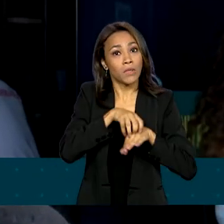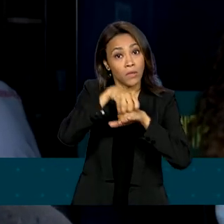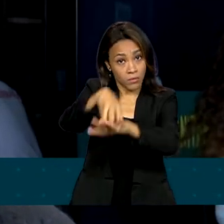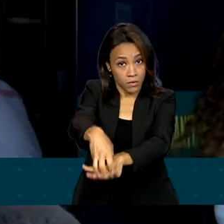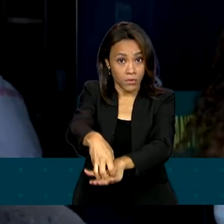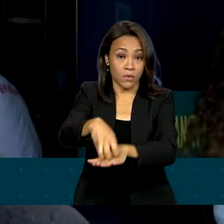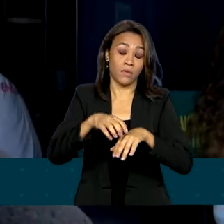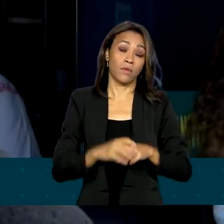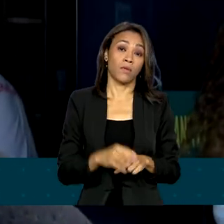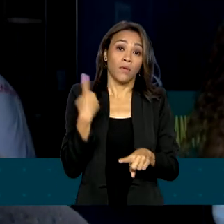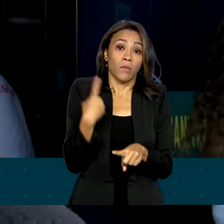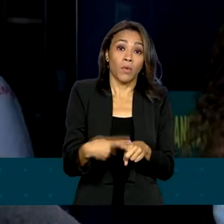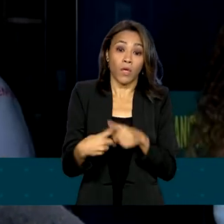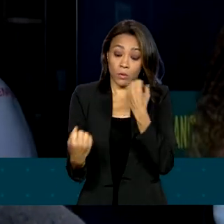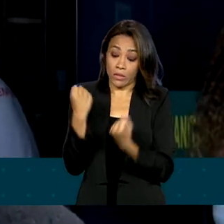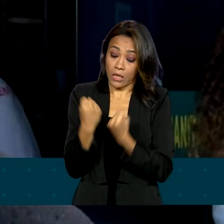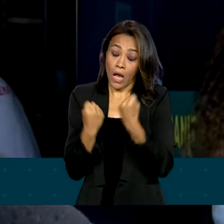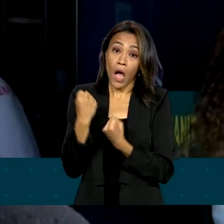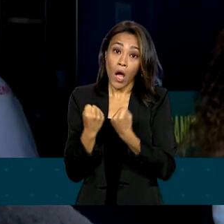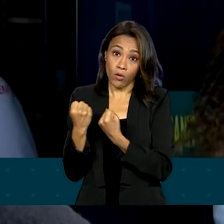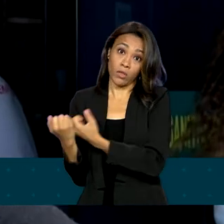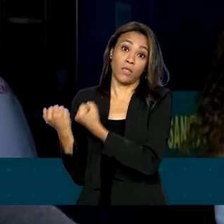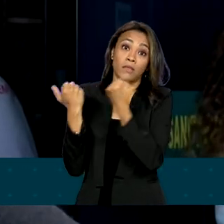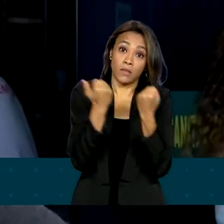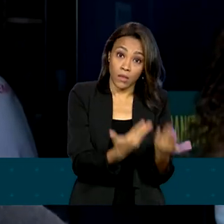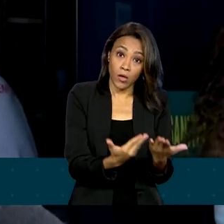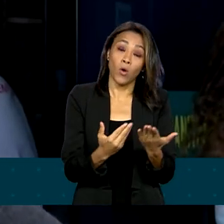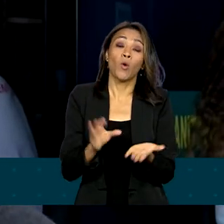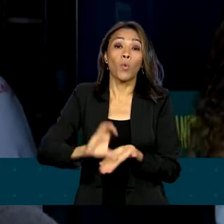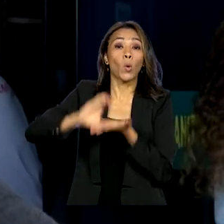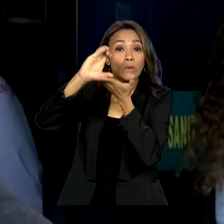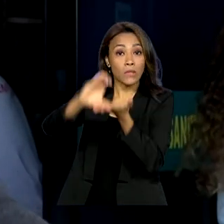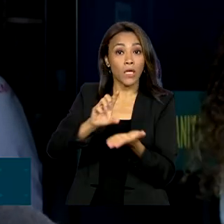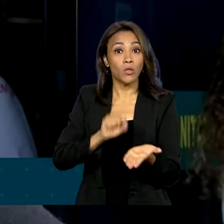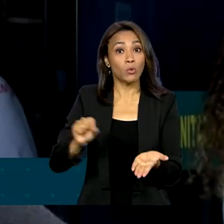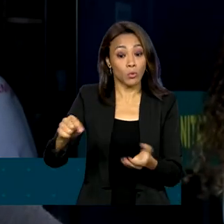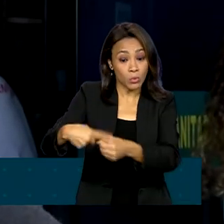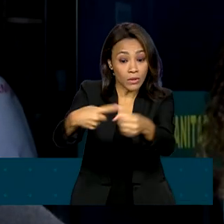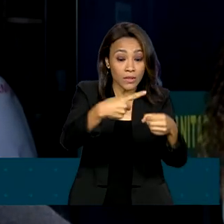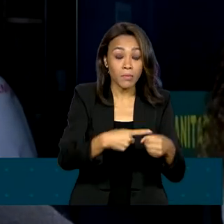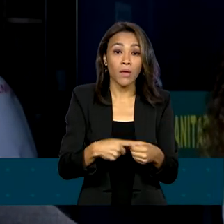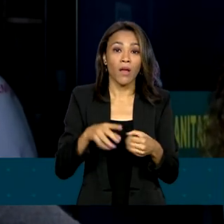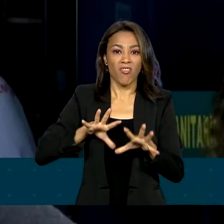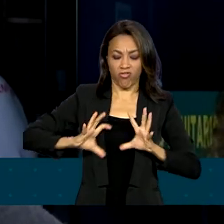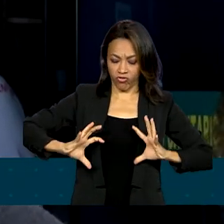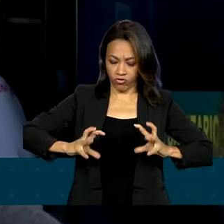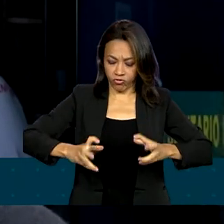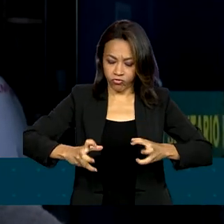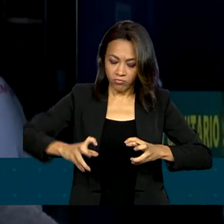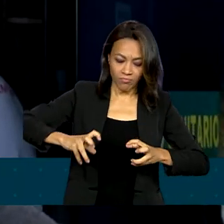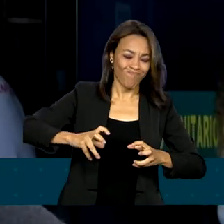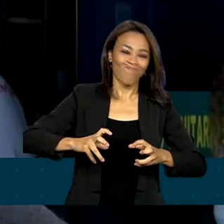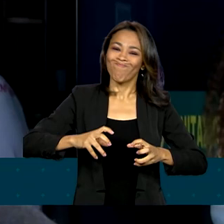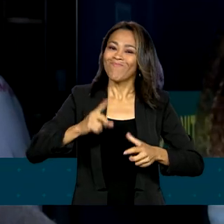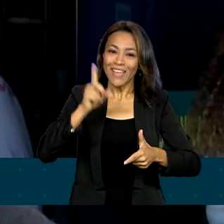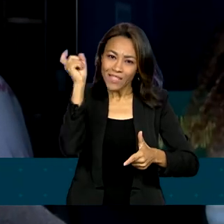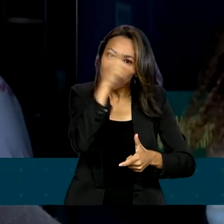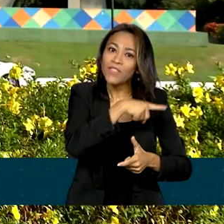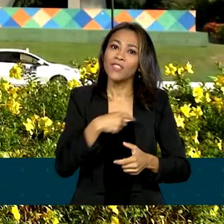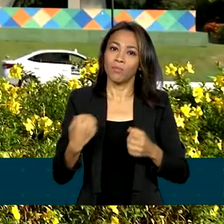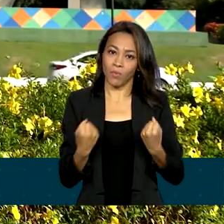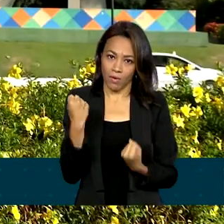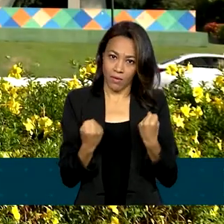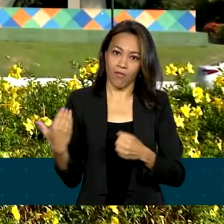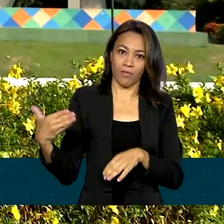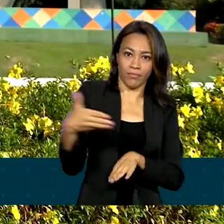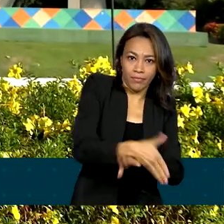porque os carros que os conselhos tutelares usam em todos os municípios, a maioria são carros que não são tracionados. E tem uma dificuldade muito grande.